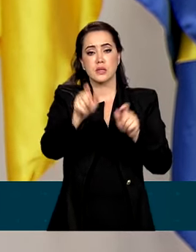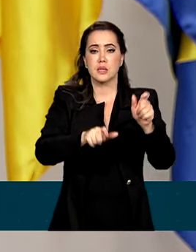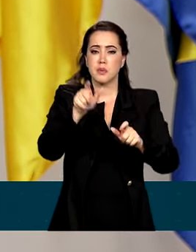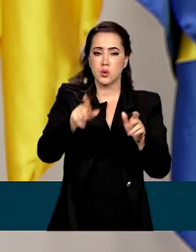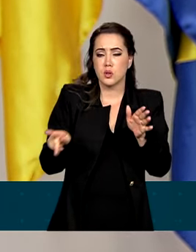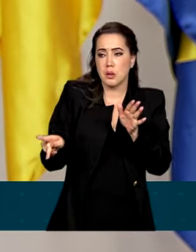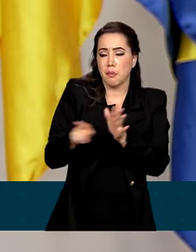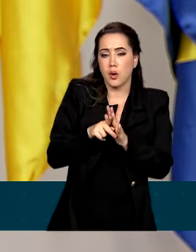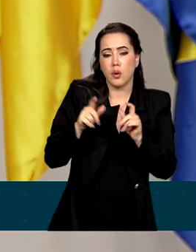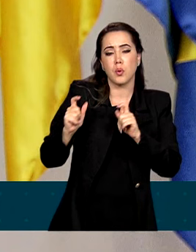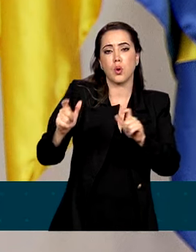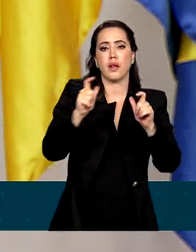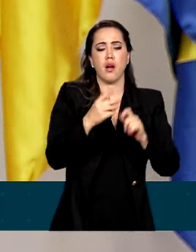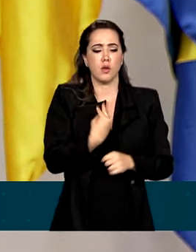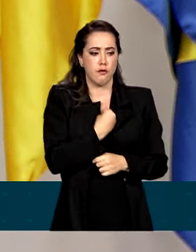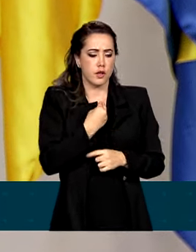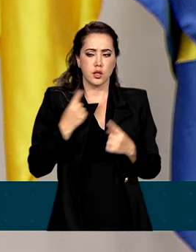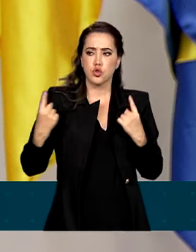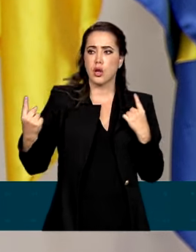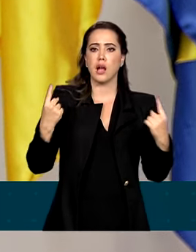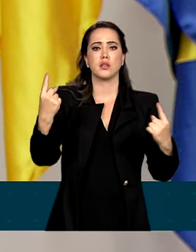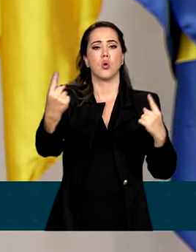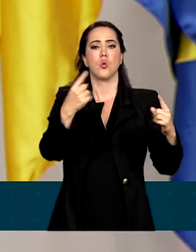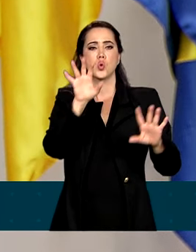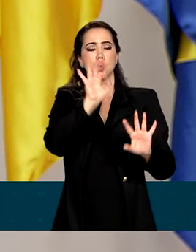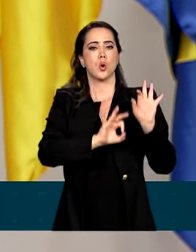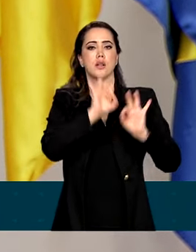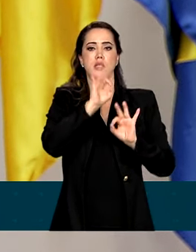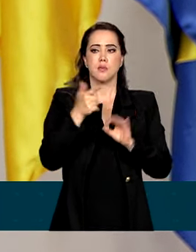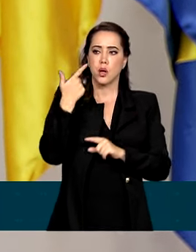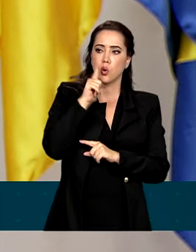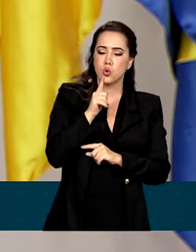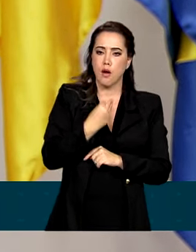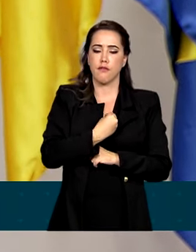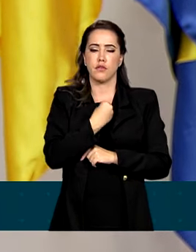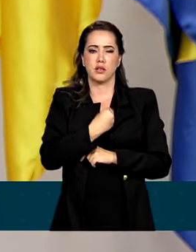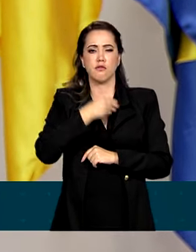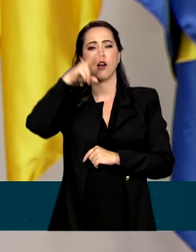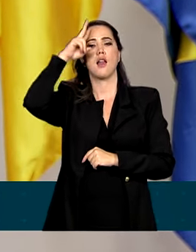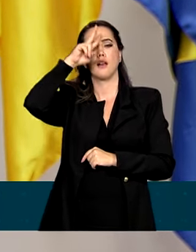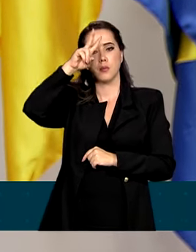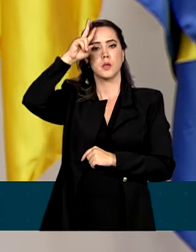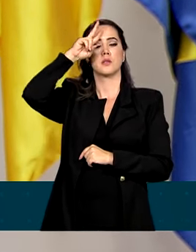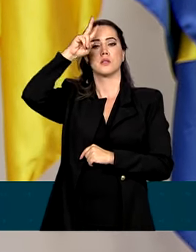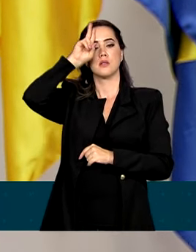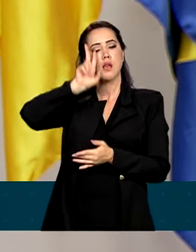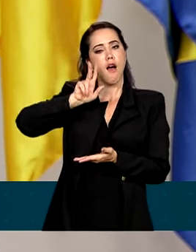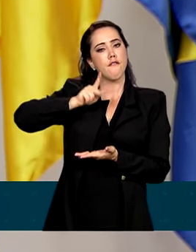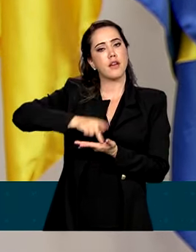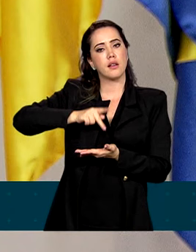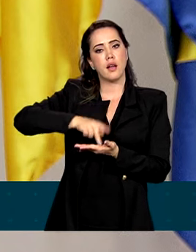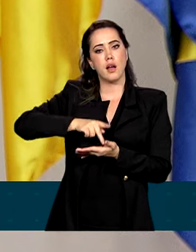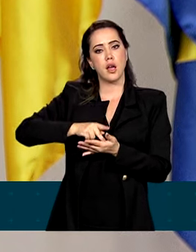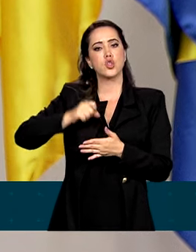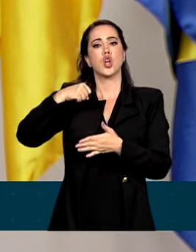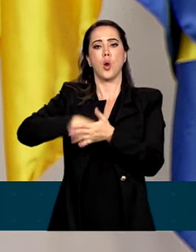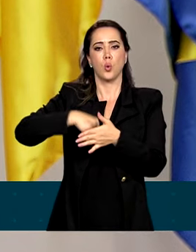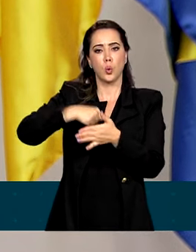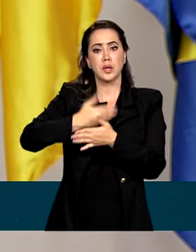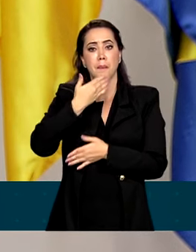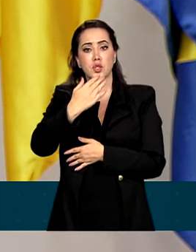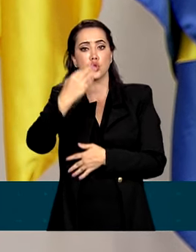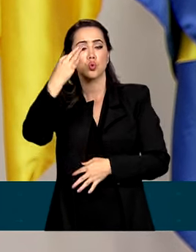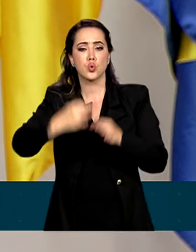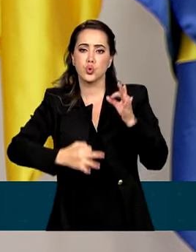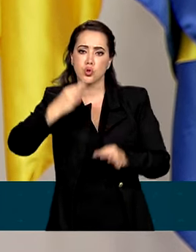espaços, de suas realidades, se organizam para manter viva a memória, a verdade e a luta por justiça.